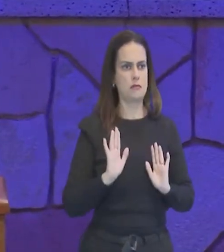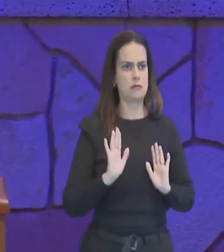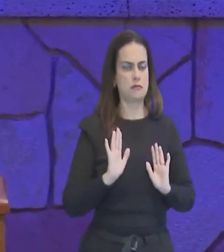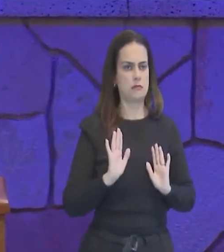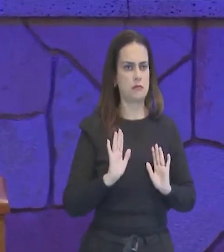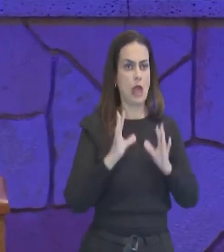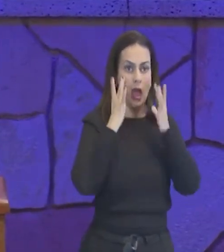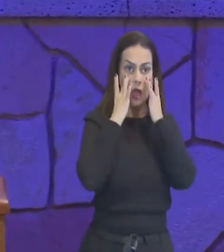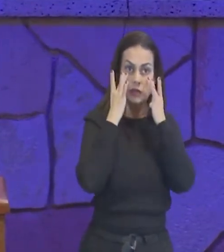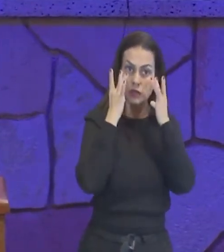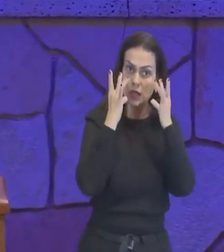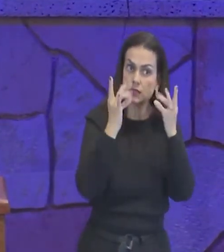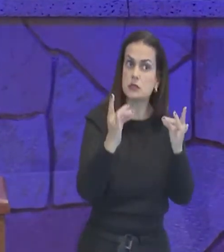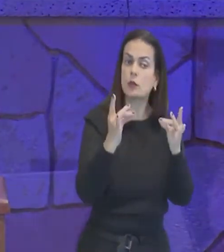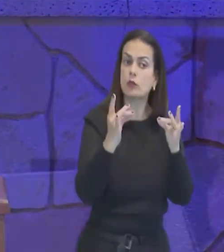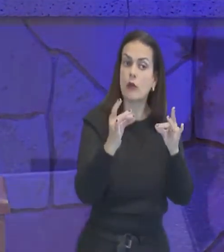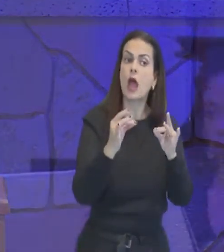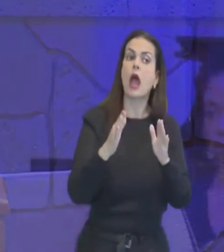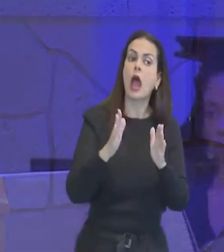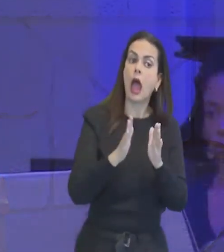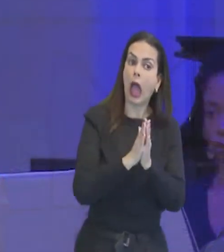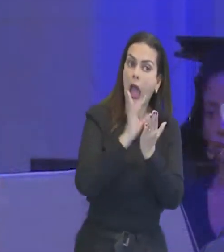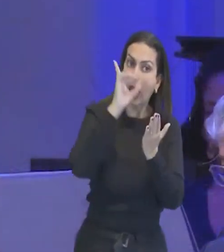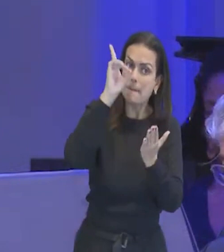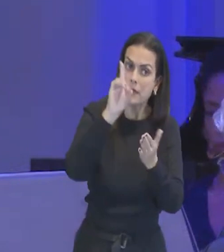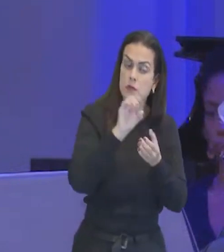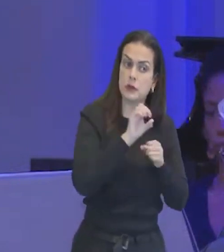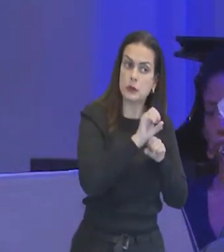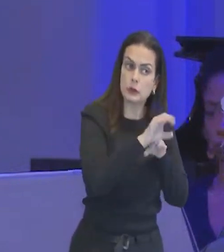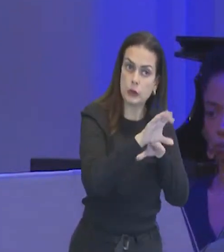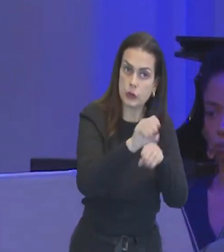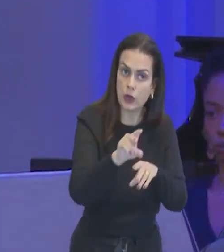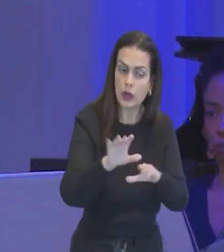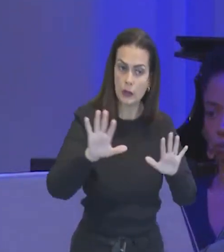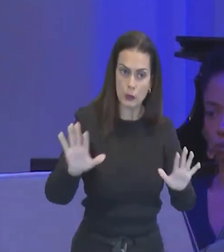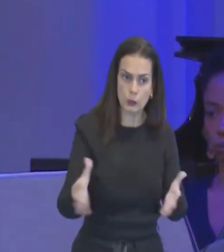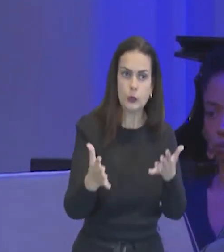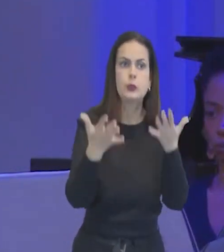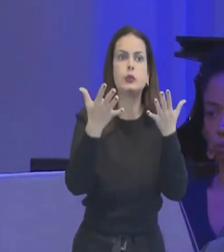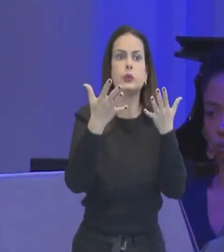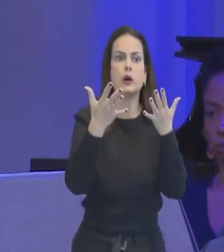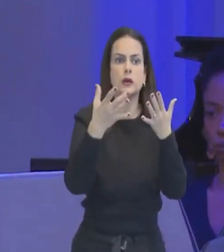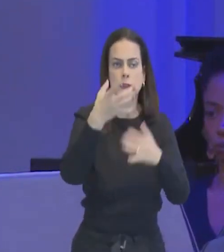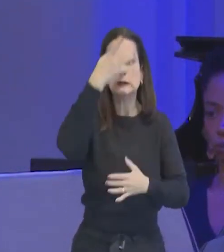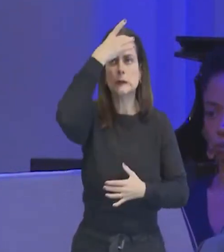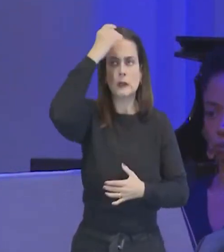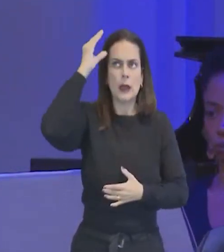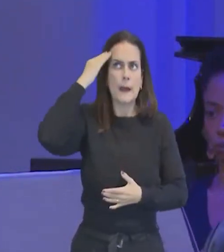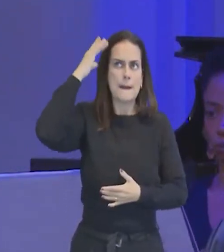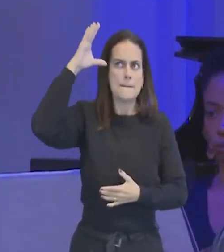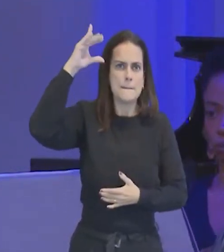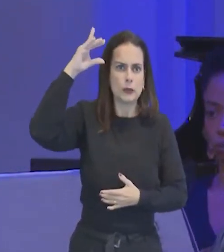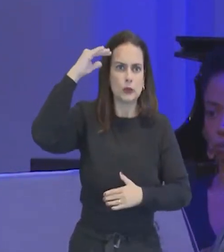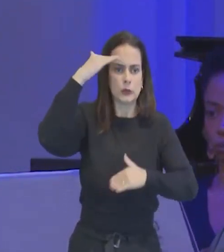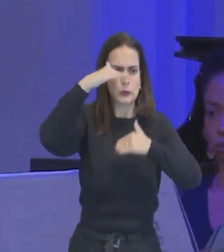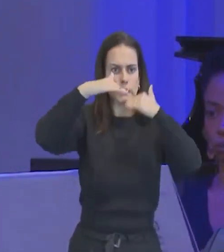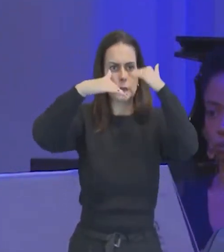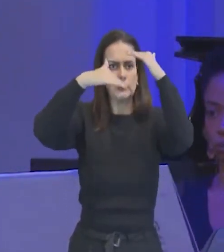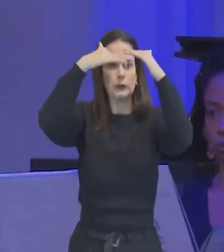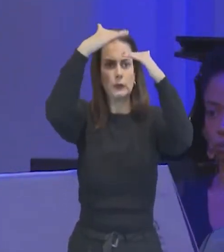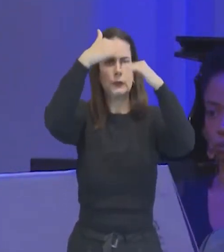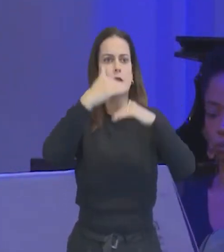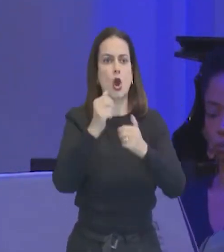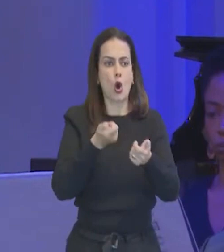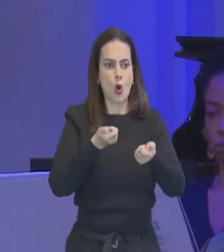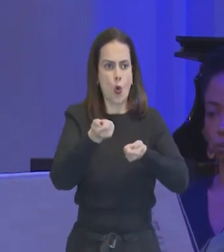mas a Bíblia, ela caminha no sentido, de promover o ensino para a maturidade, crescimento,